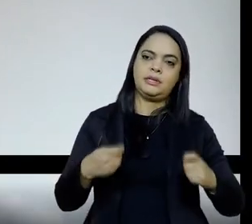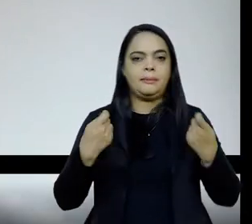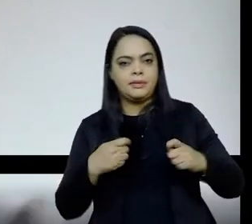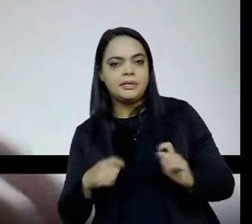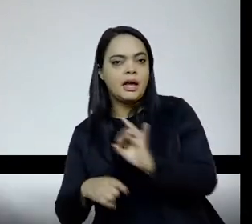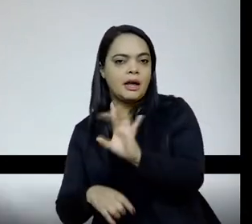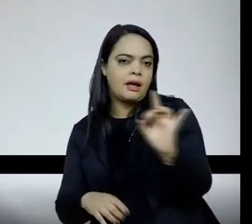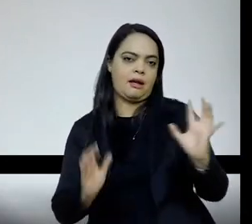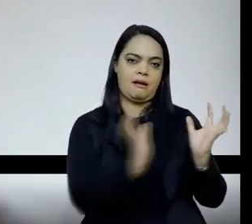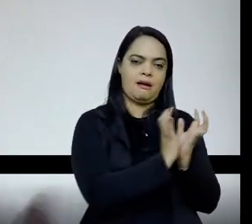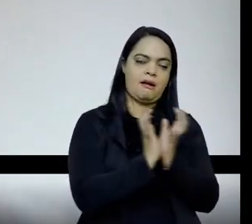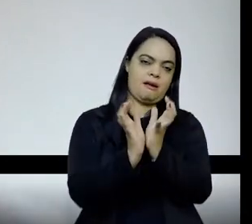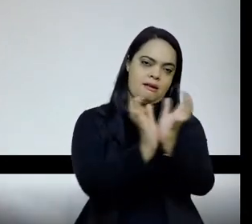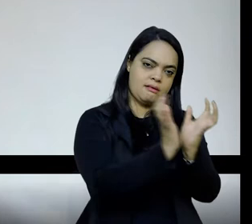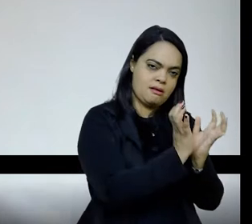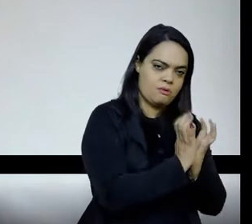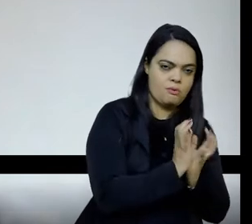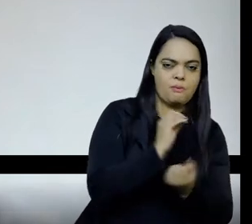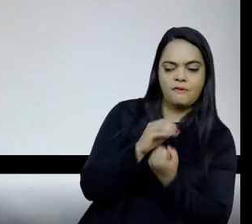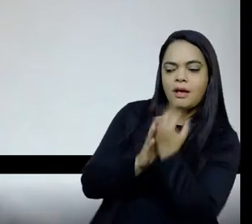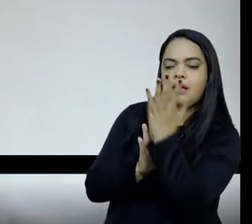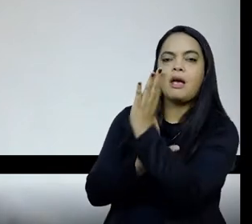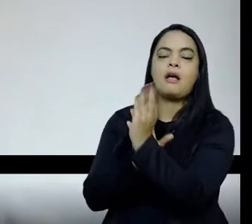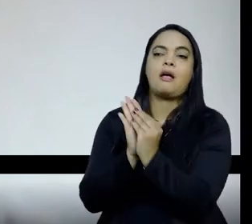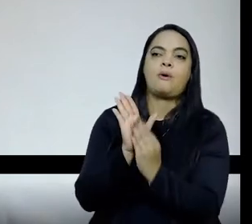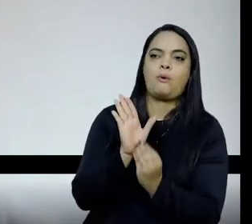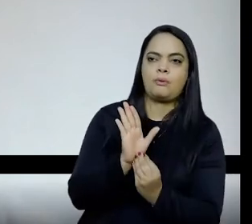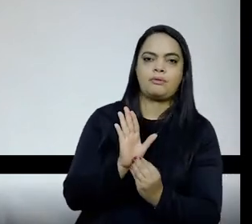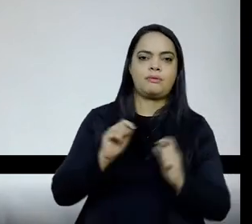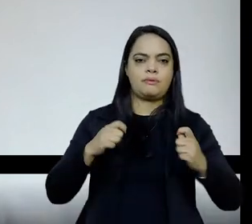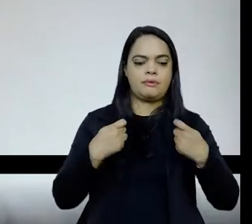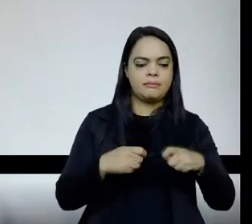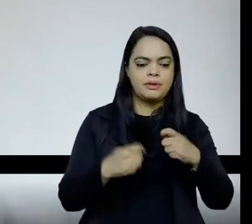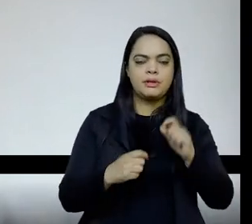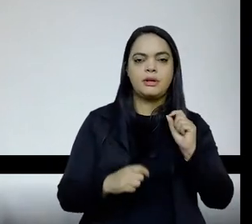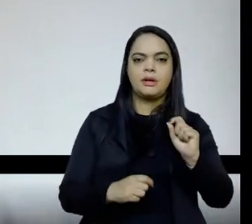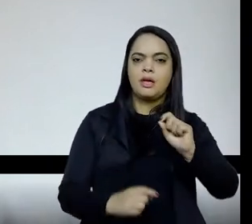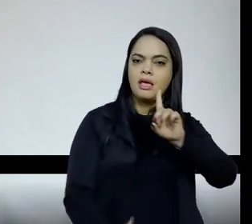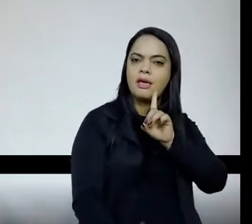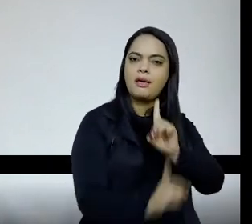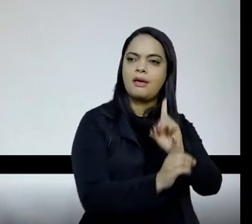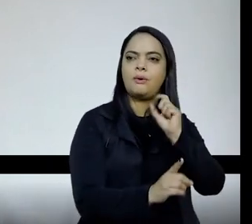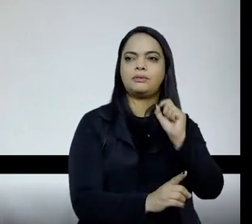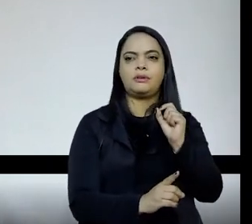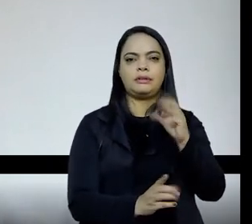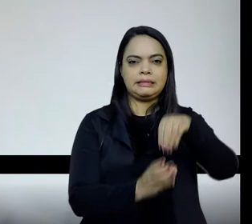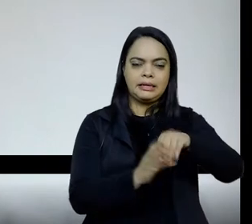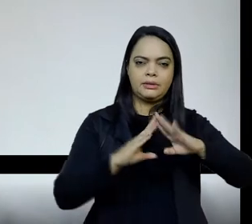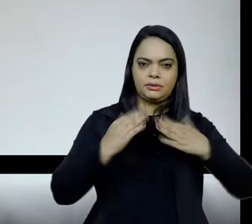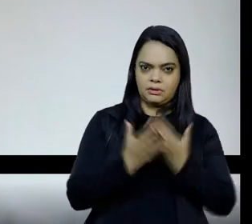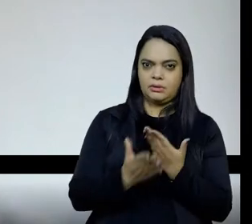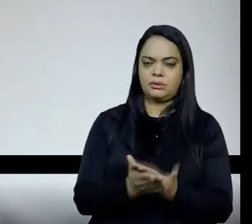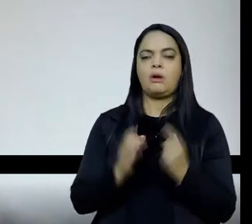grupo, cada que vai produzir conteúdo, etc., talvez, achar no mundo da escola, a partir das pesquisas, aqueles